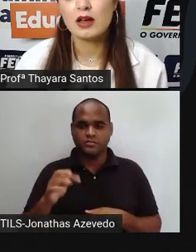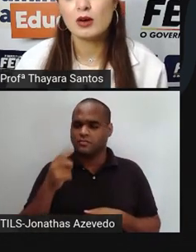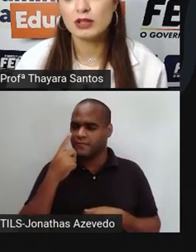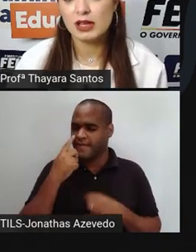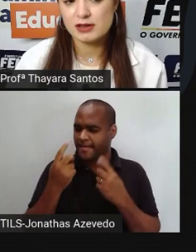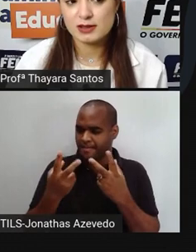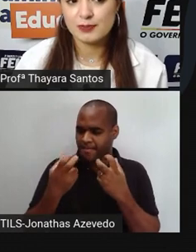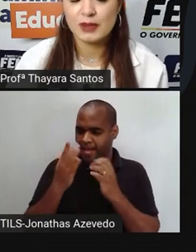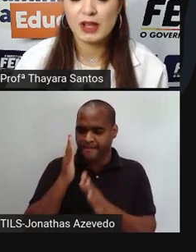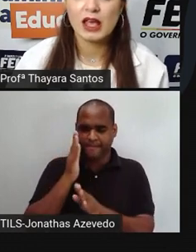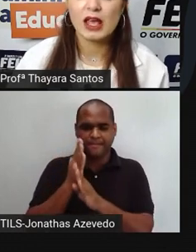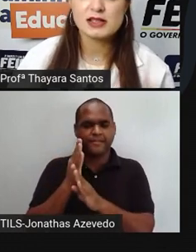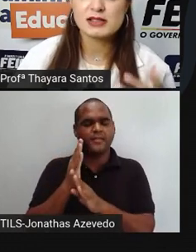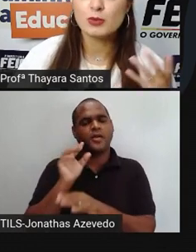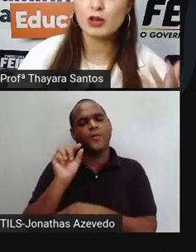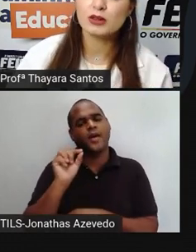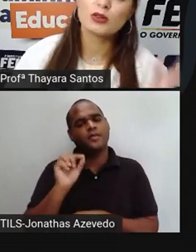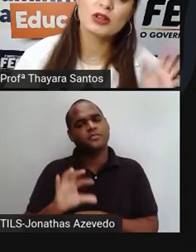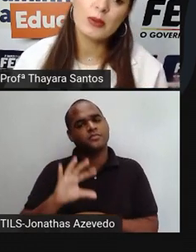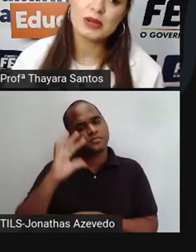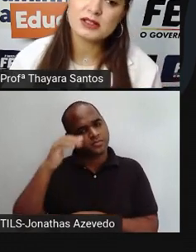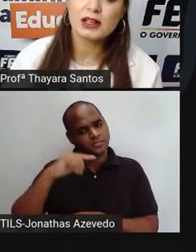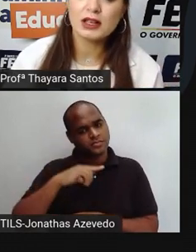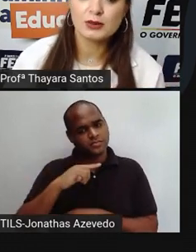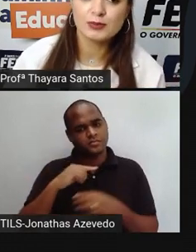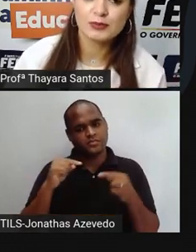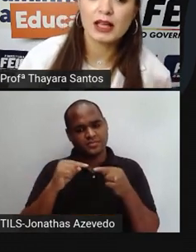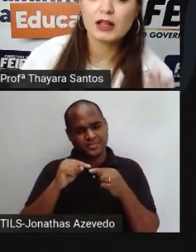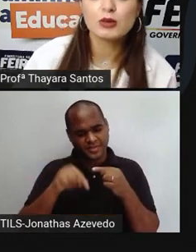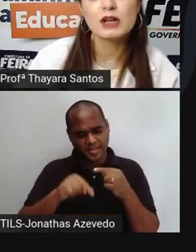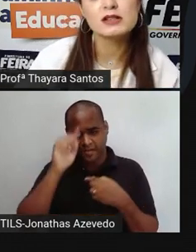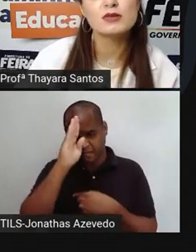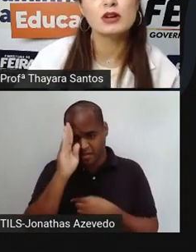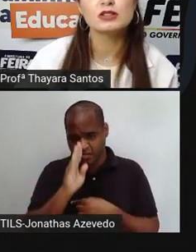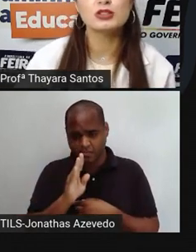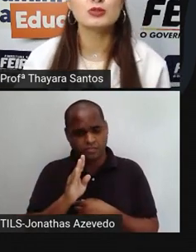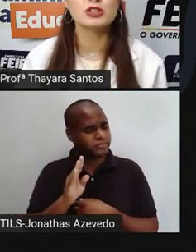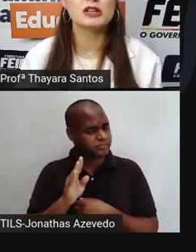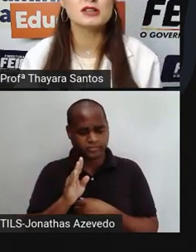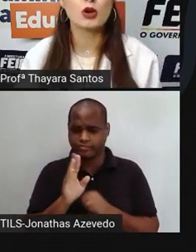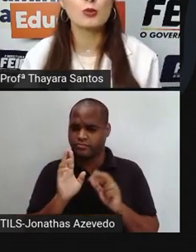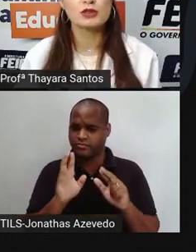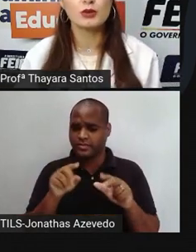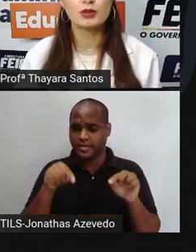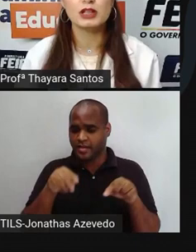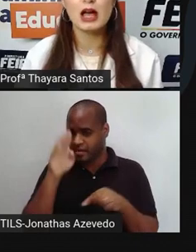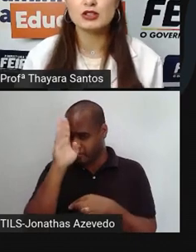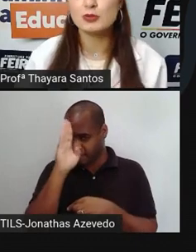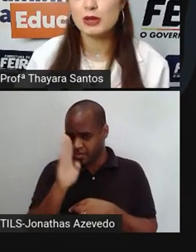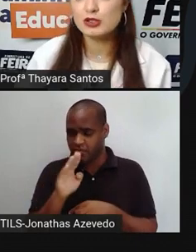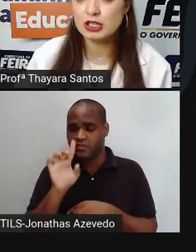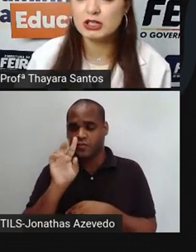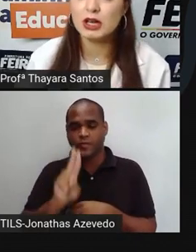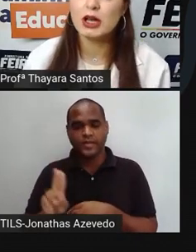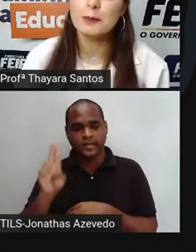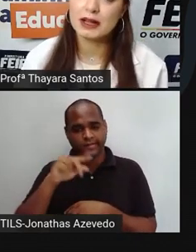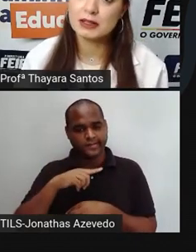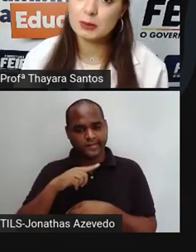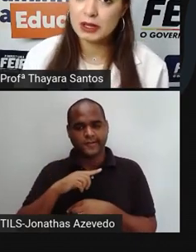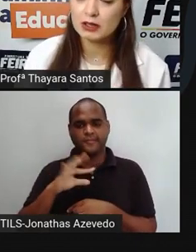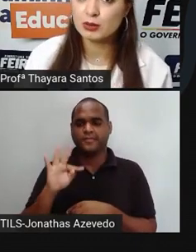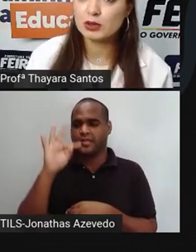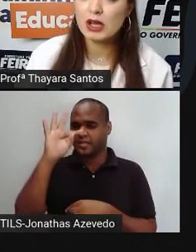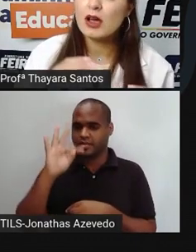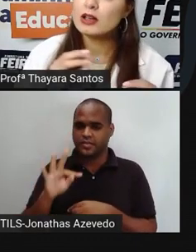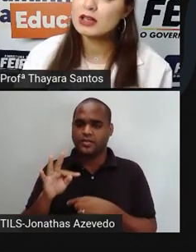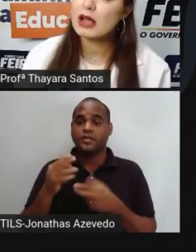O é que acontece? Esse simulador não é brasileiro. Aqui no Brasil, a gente utiliza como unidade de medida para a